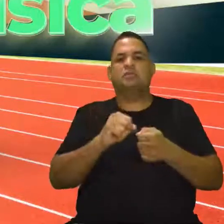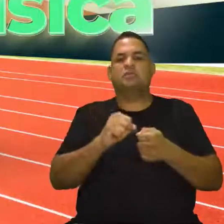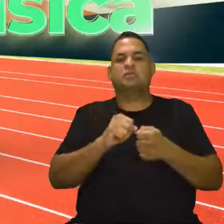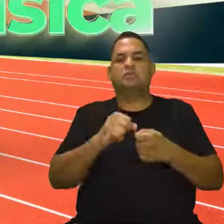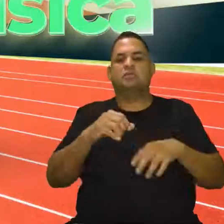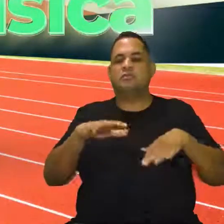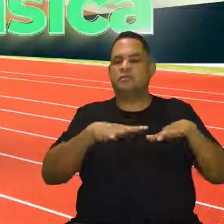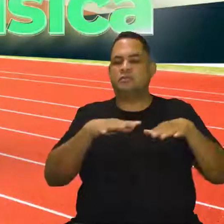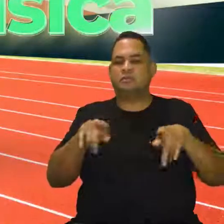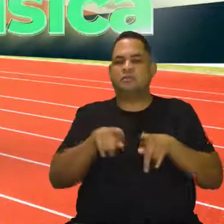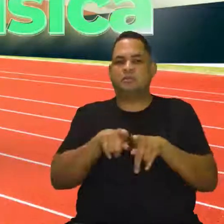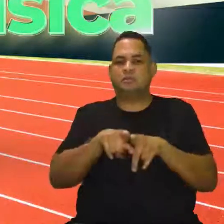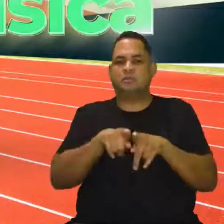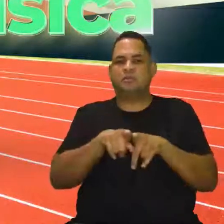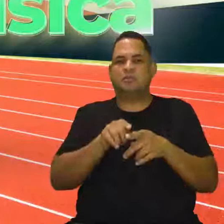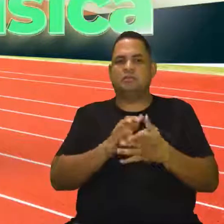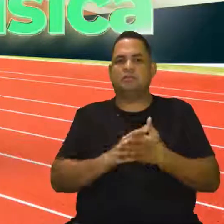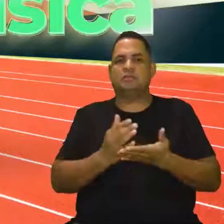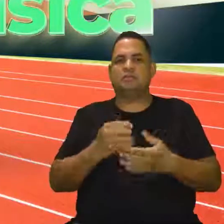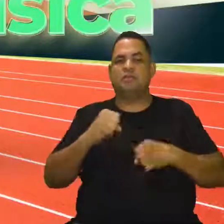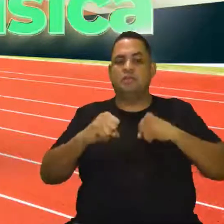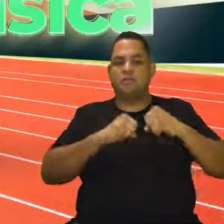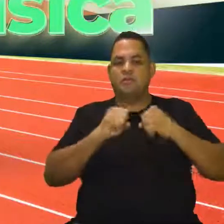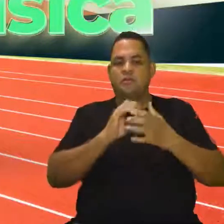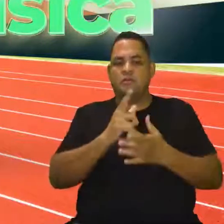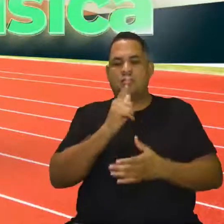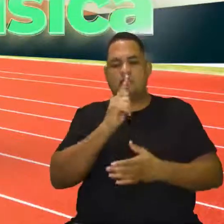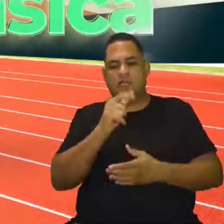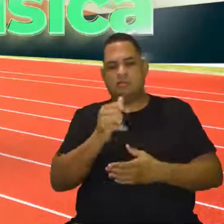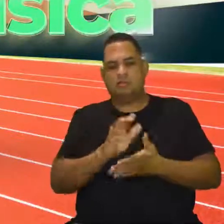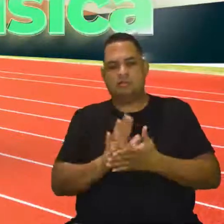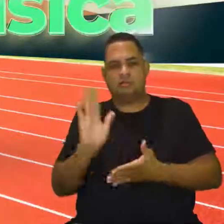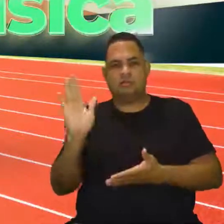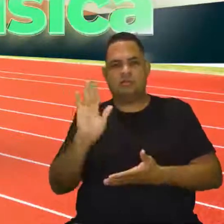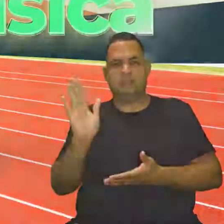Mexa-se, tá bom? Então, vai lá, corre e bebe uma água. Tchau!